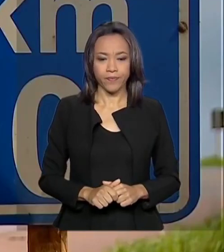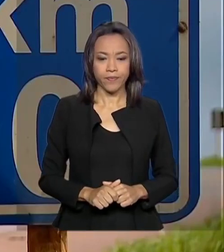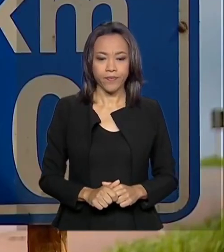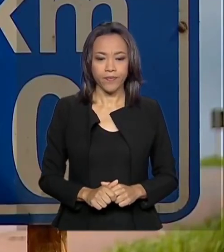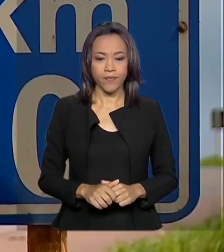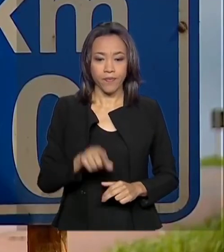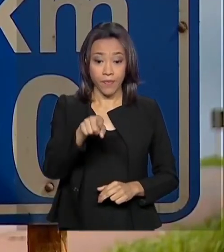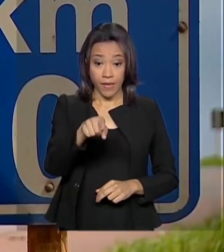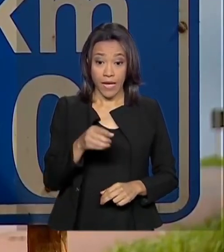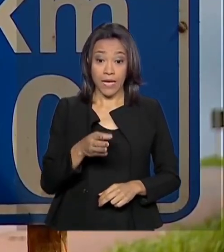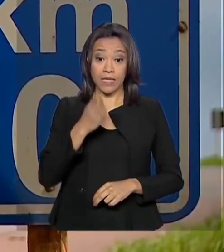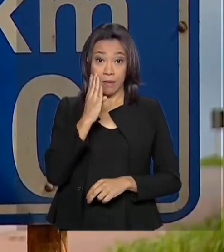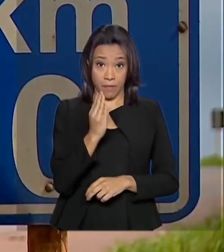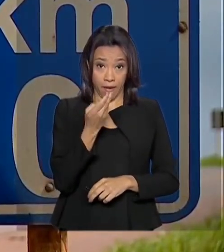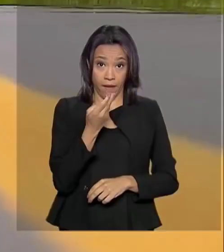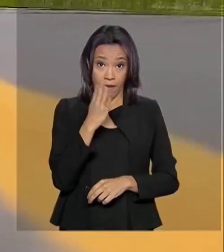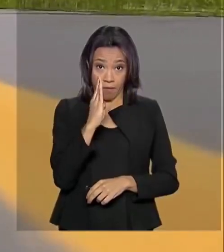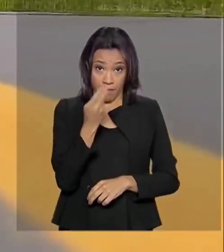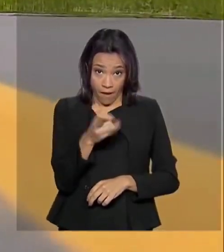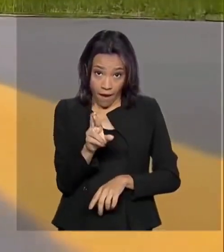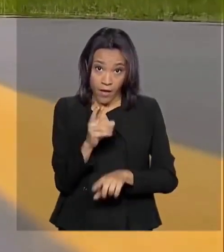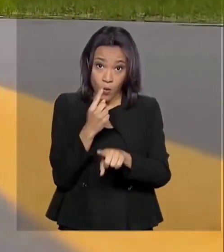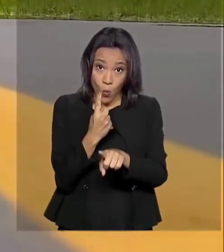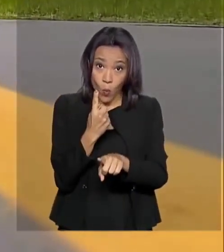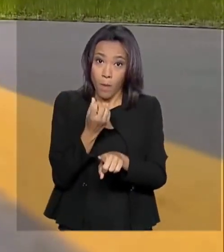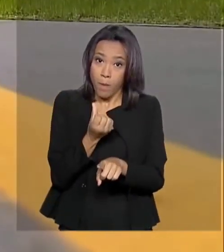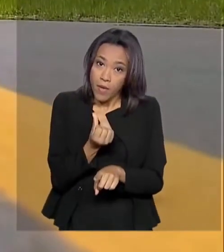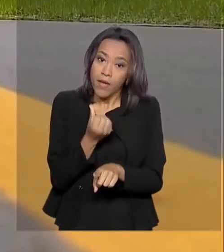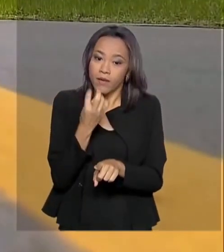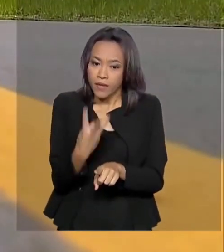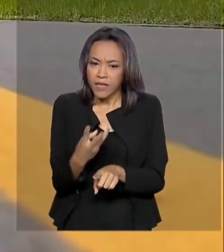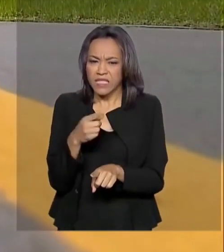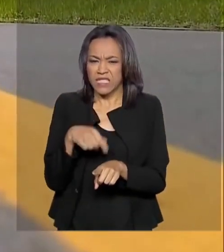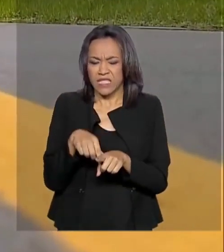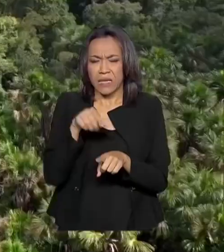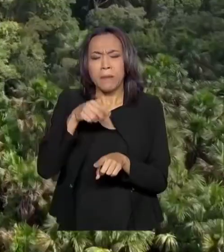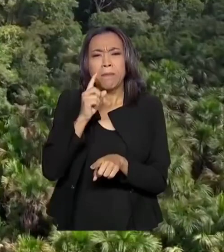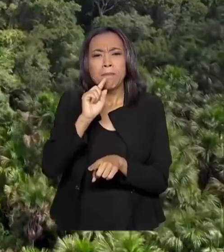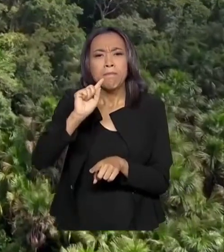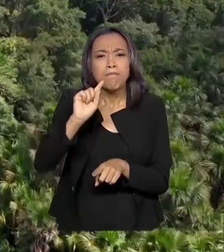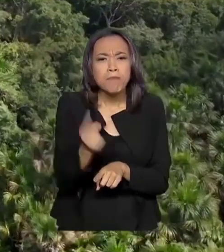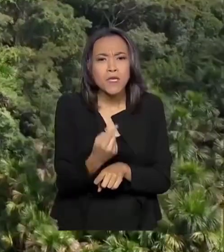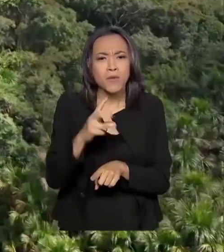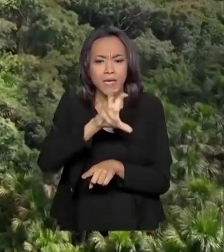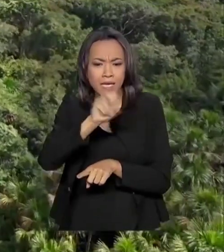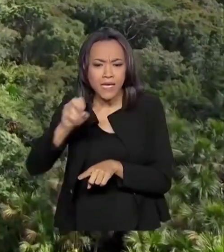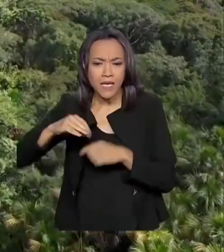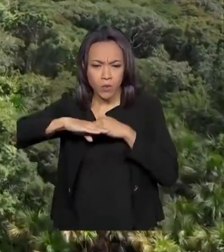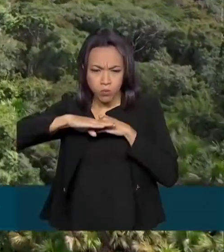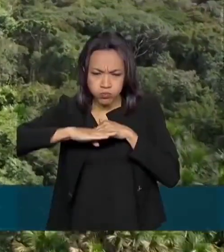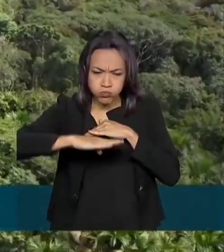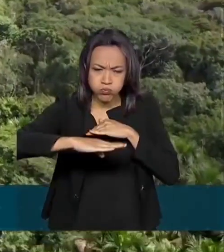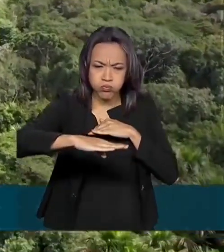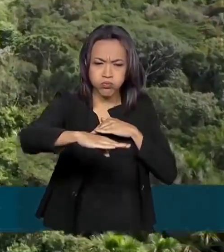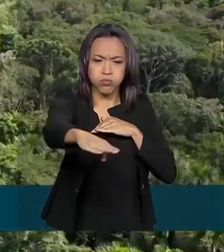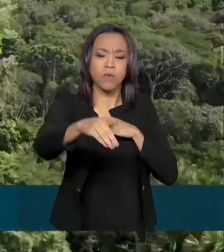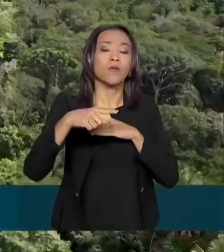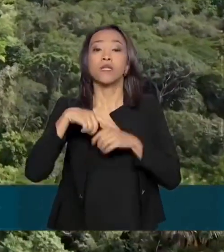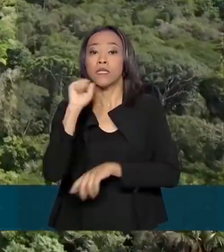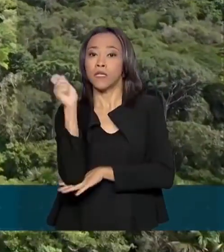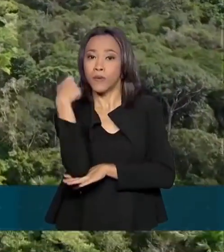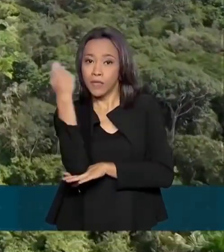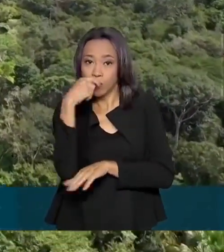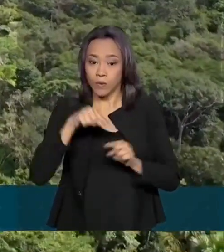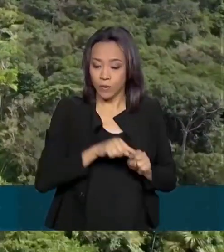A BR-163 tem um total de 3.500 quilômetros e liga os estados do Rio Grande do Sul,